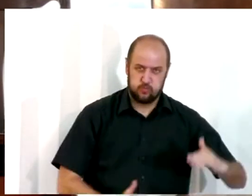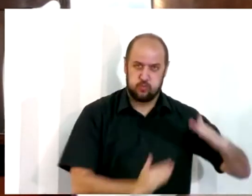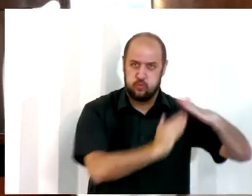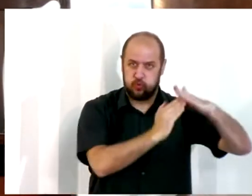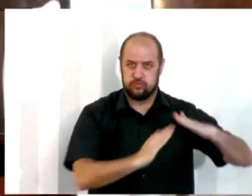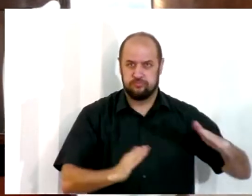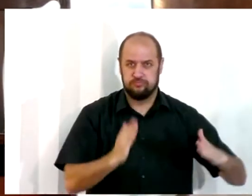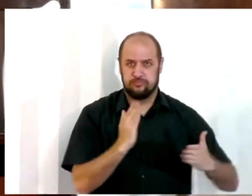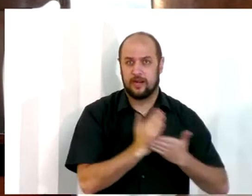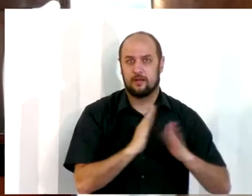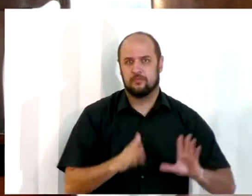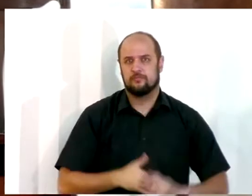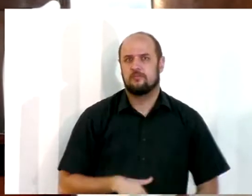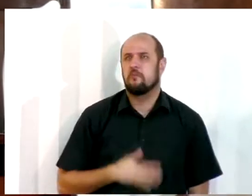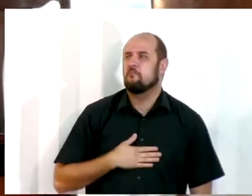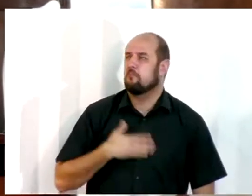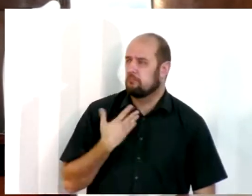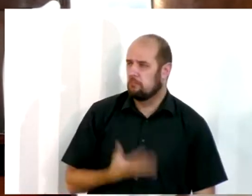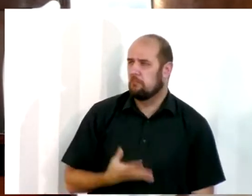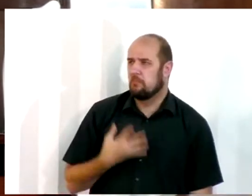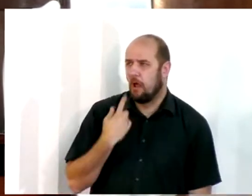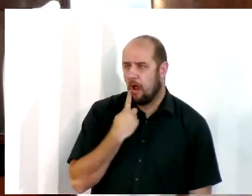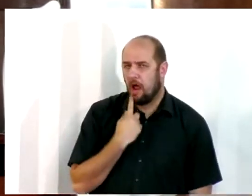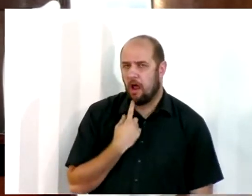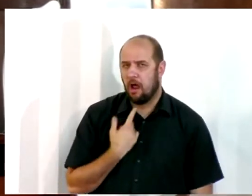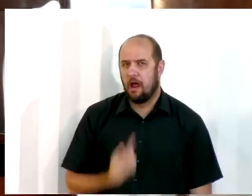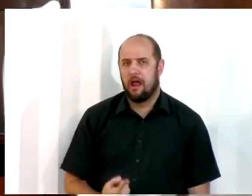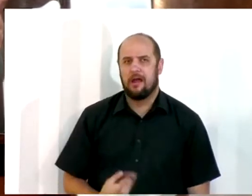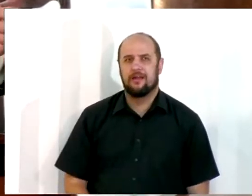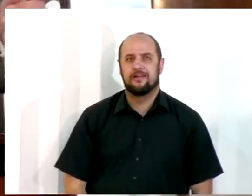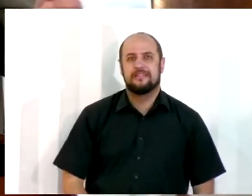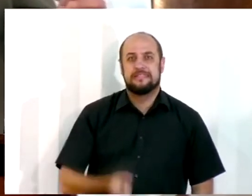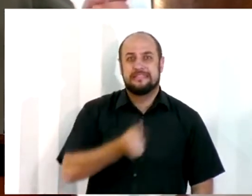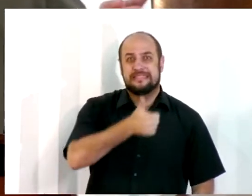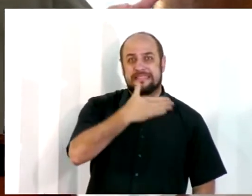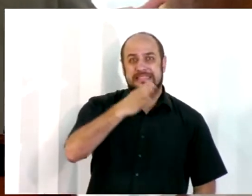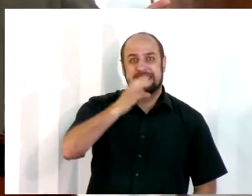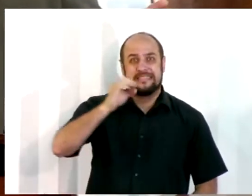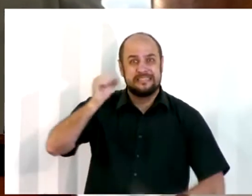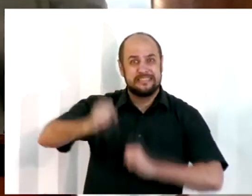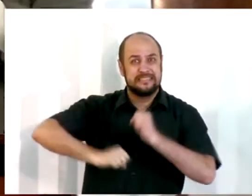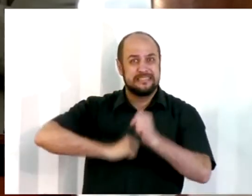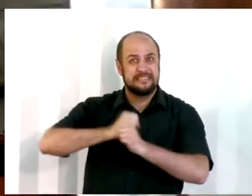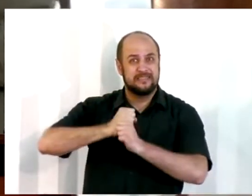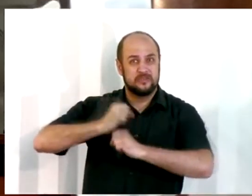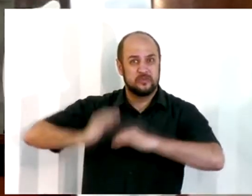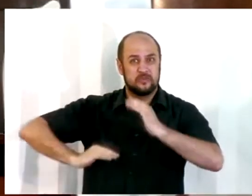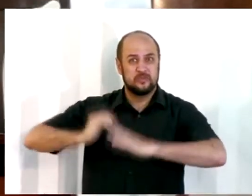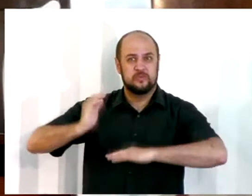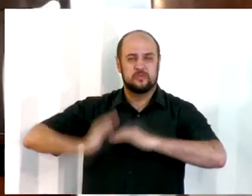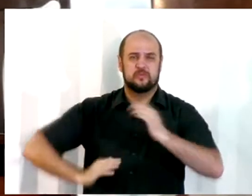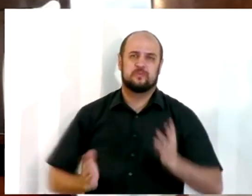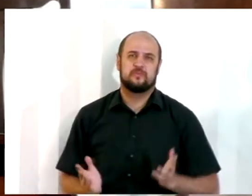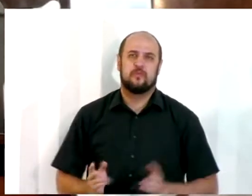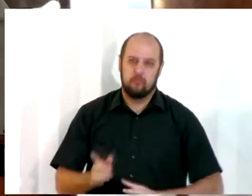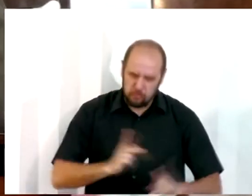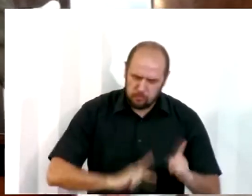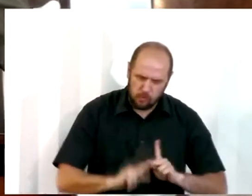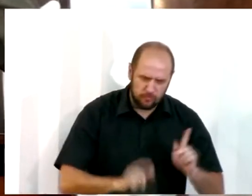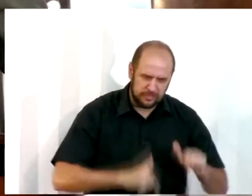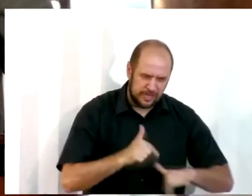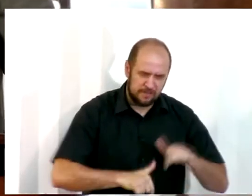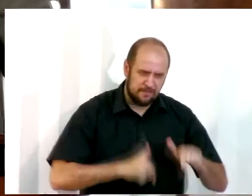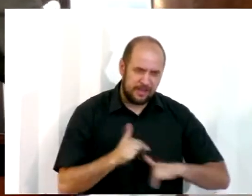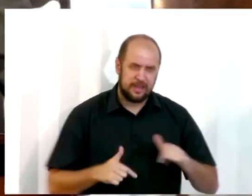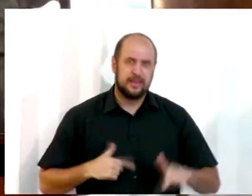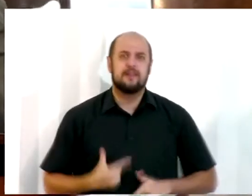sempre ficamos maravilhados. Em 52 dias, aquilo que demorou mais de um século para ser reerguido, o povo tinha ânimo para trabalhar sobre a